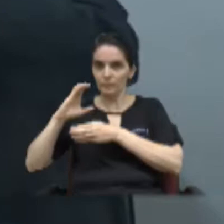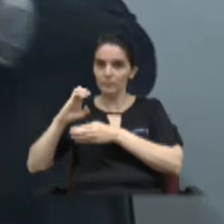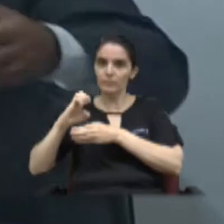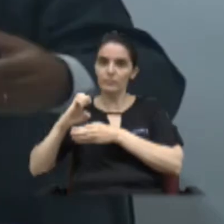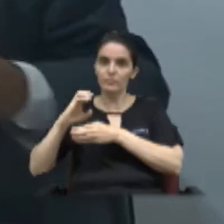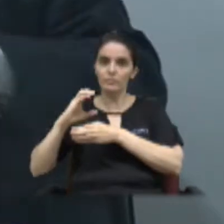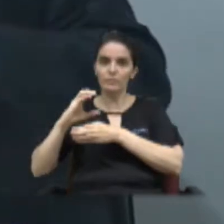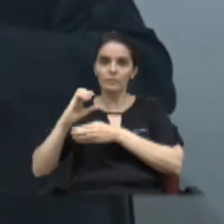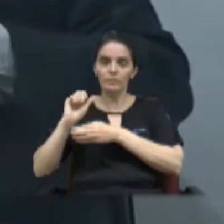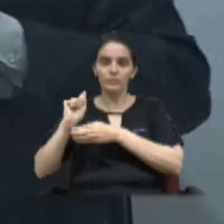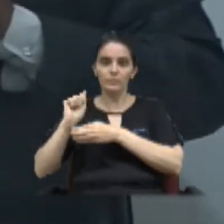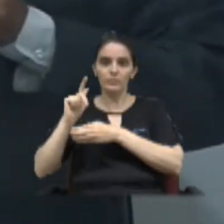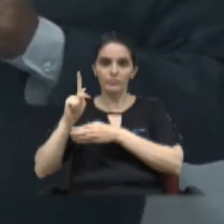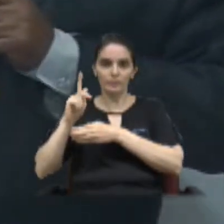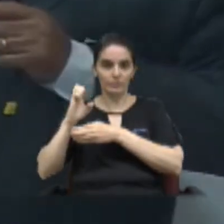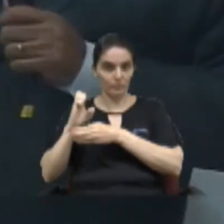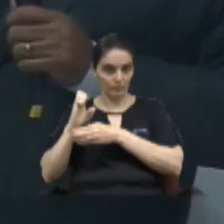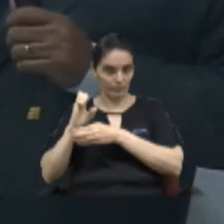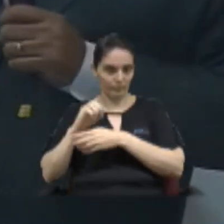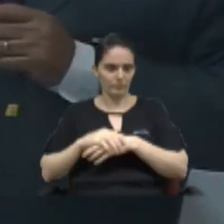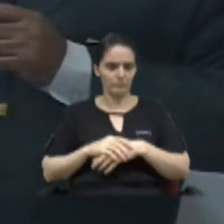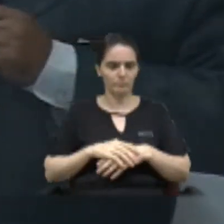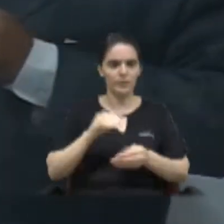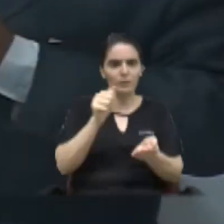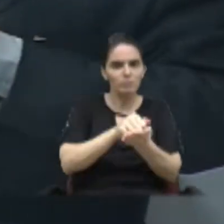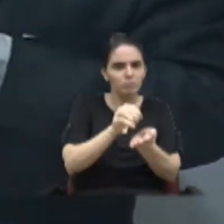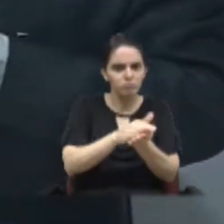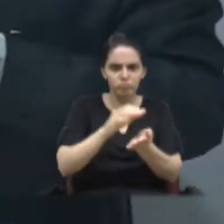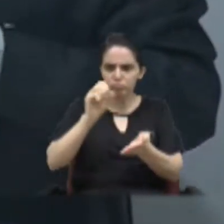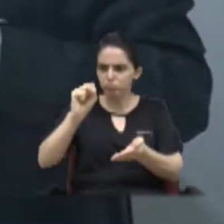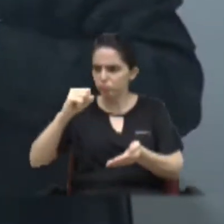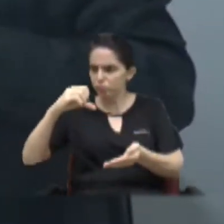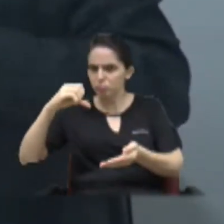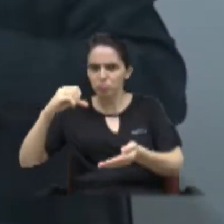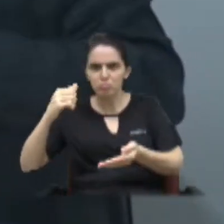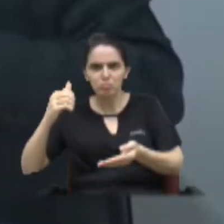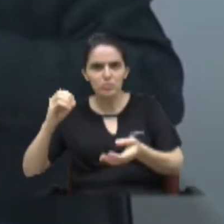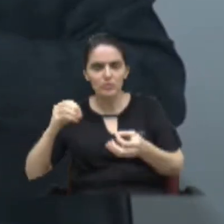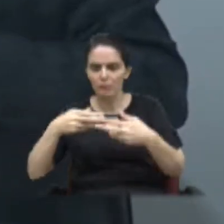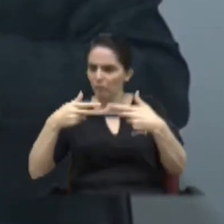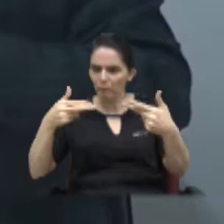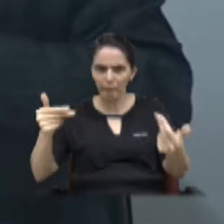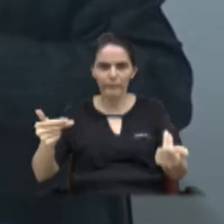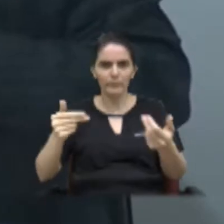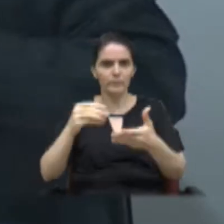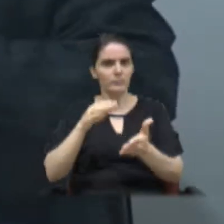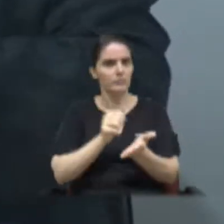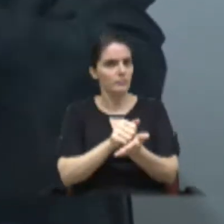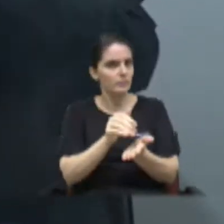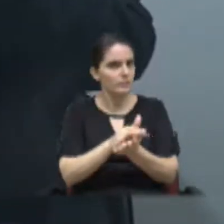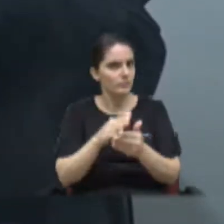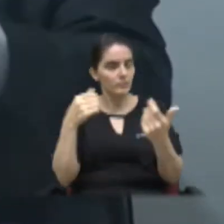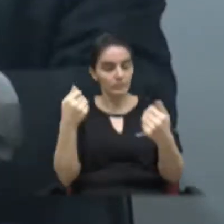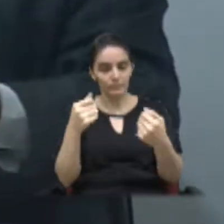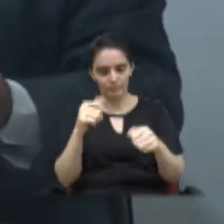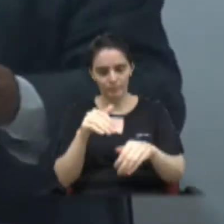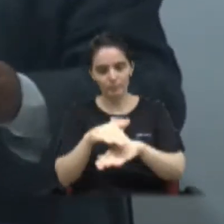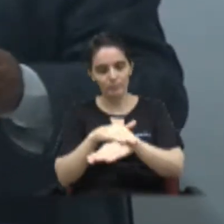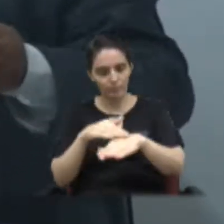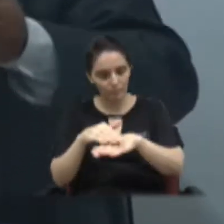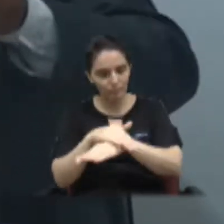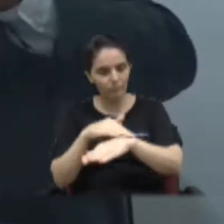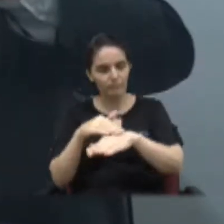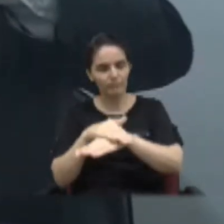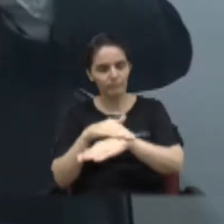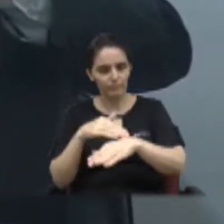oito, nove, dez. O que isso prova? Isso chama-se diálogo. Quando existe diálogo,